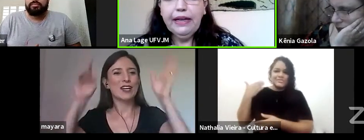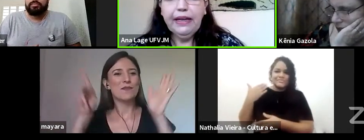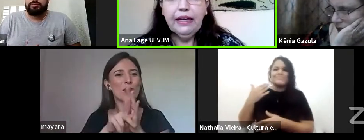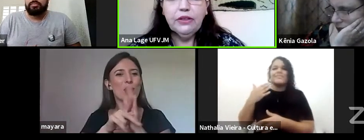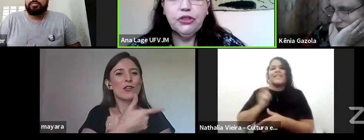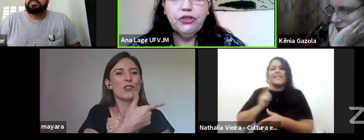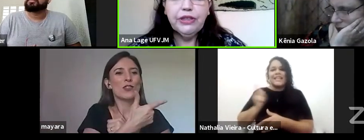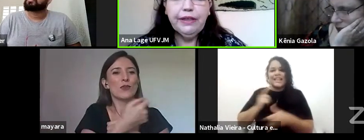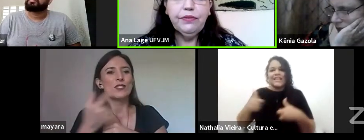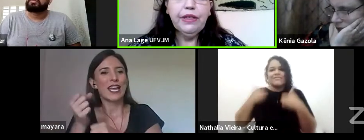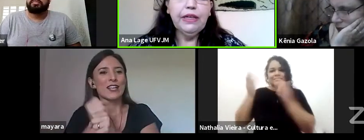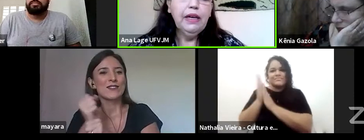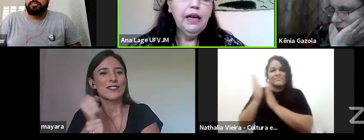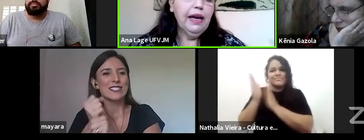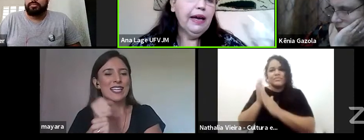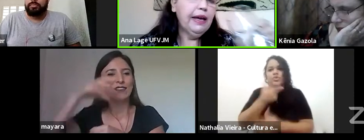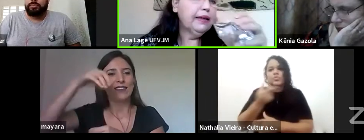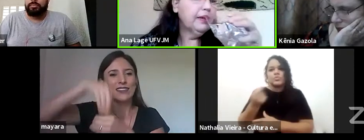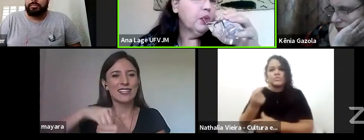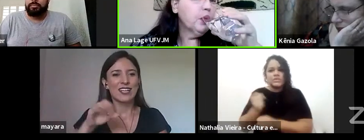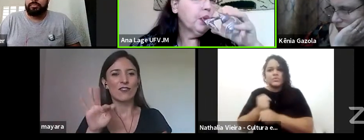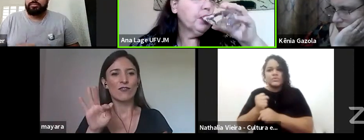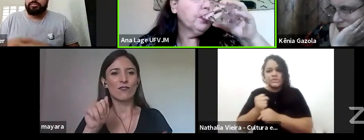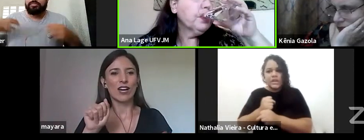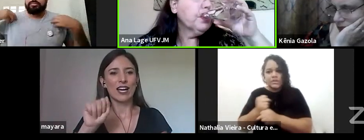Quando a gente teve a...